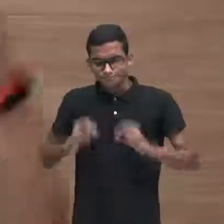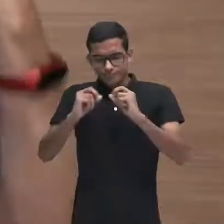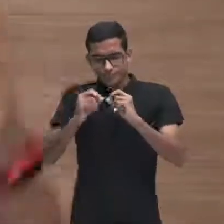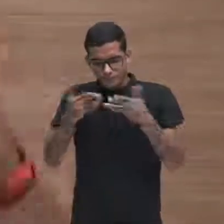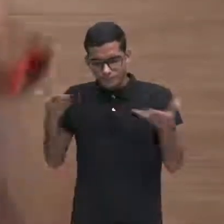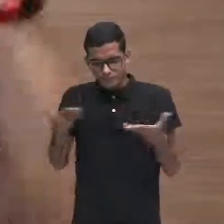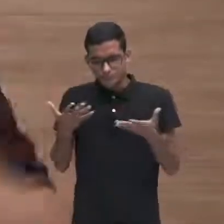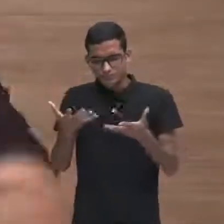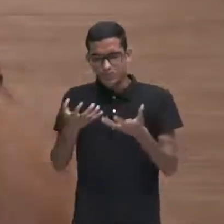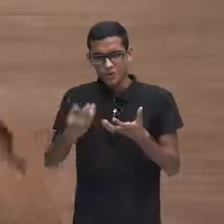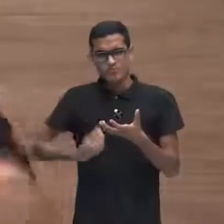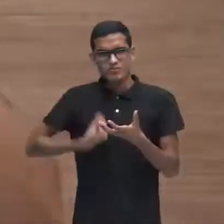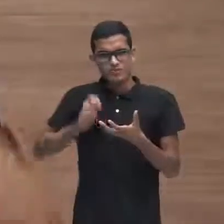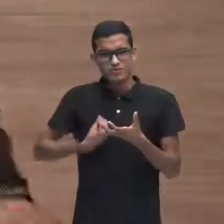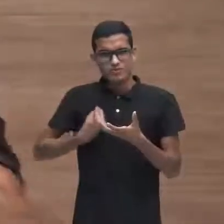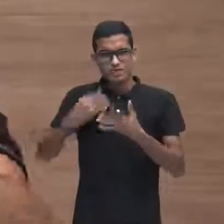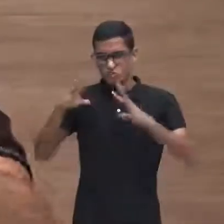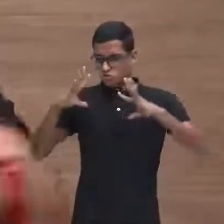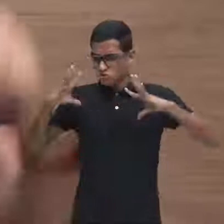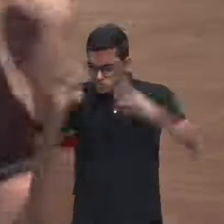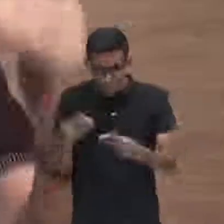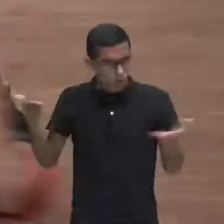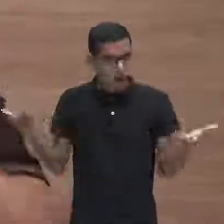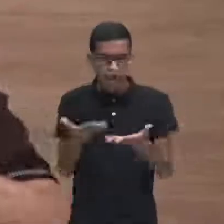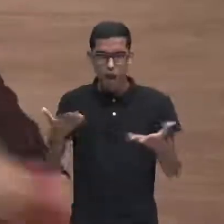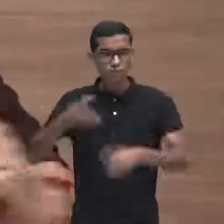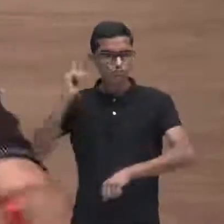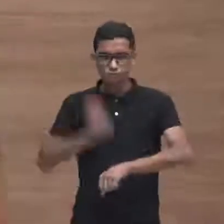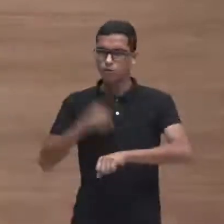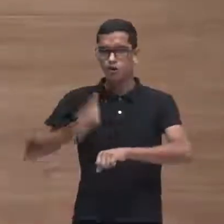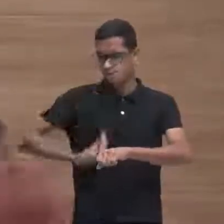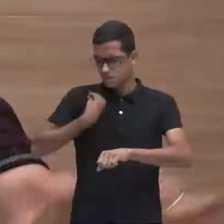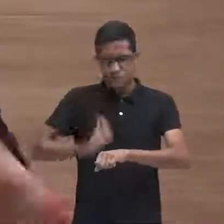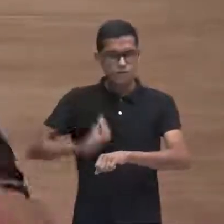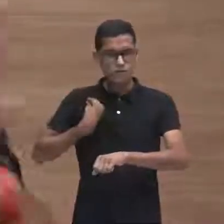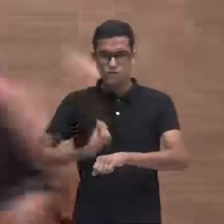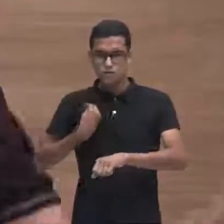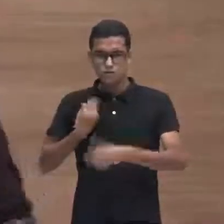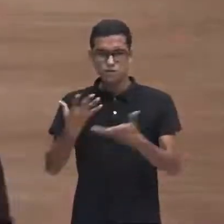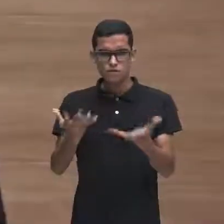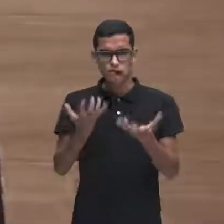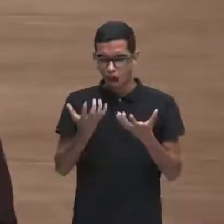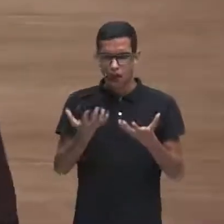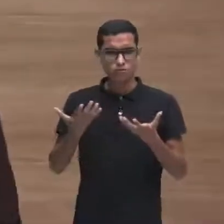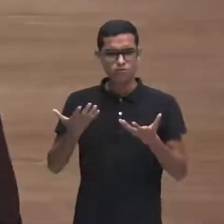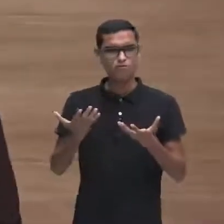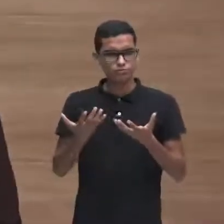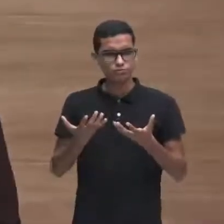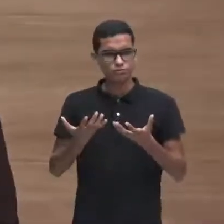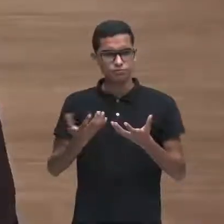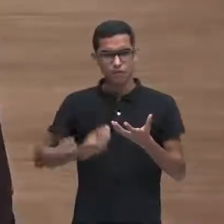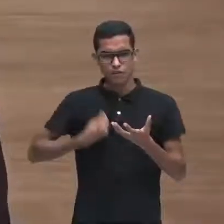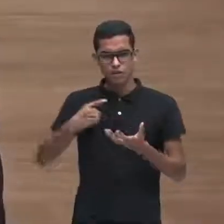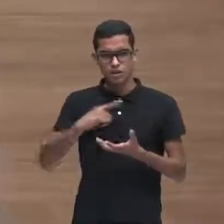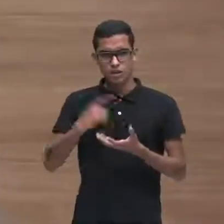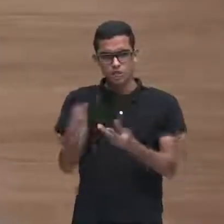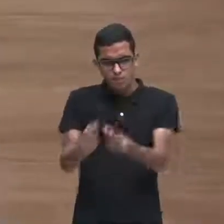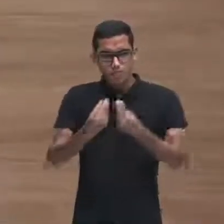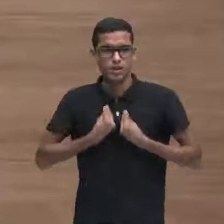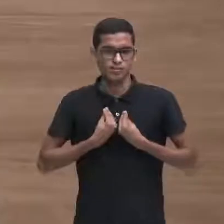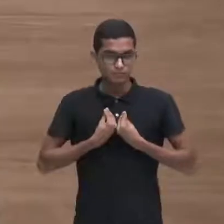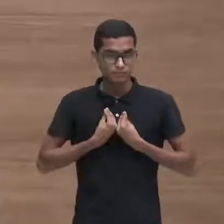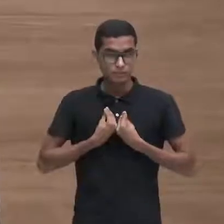viver tudo o que eu preciso viver agora, eu preciso viver tudo aquilo que a vida me oferece. E Jorge